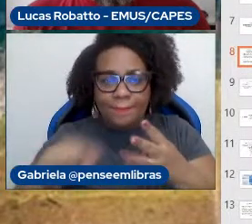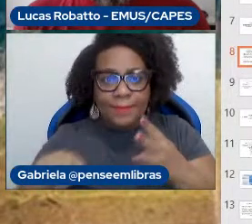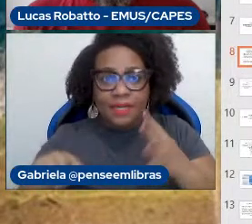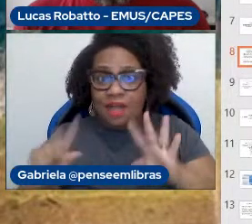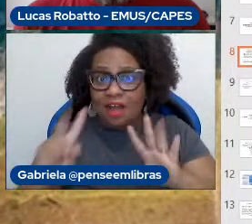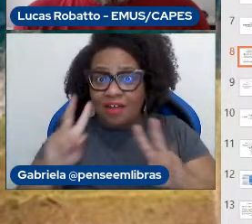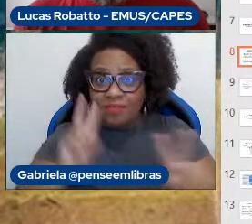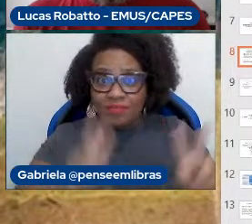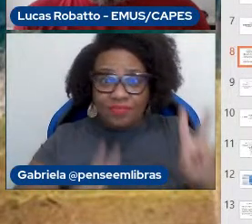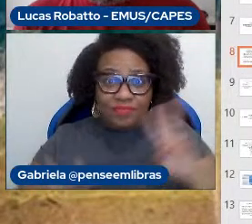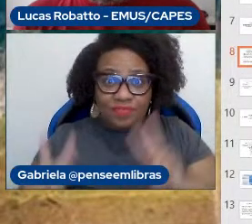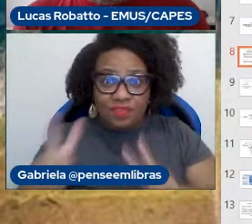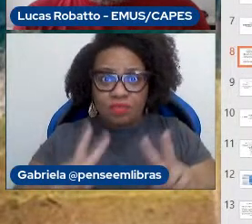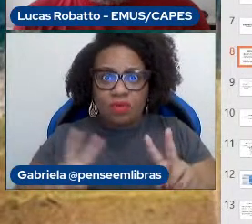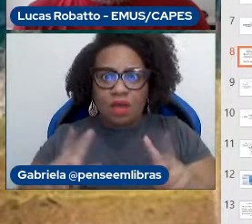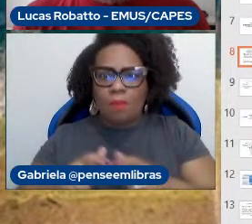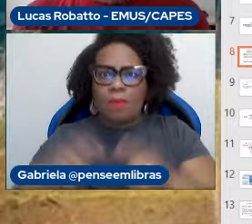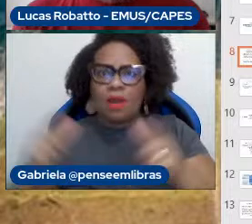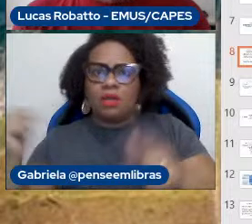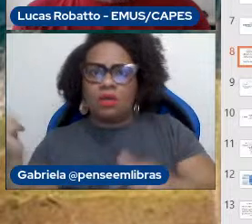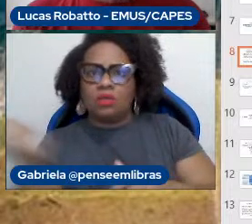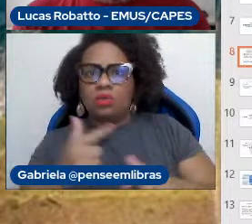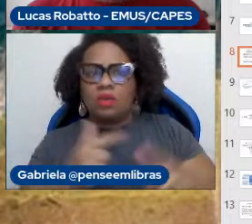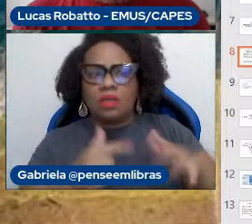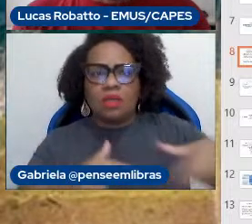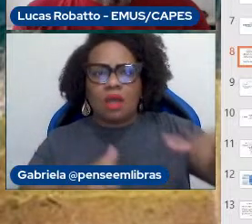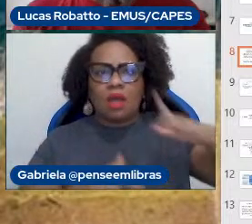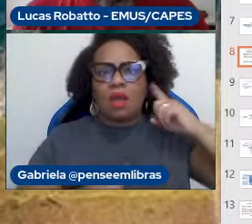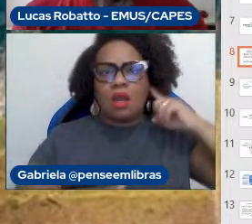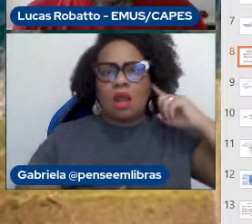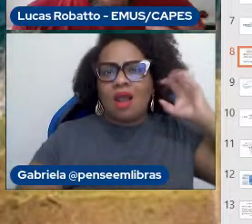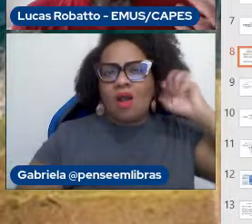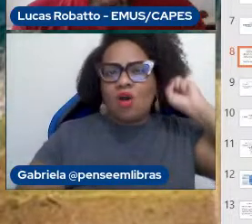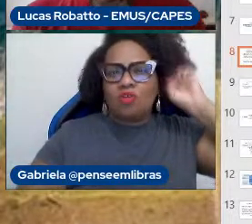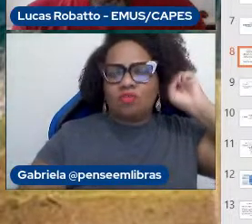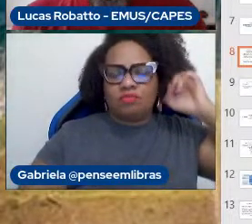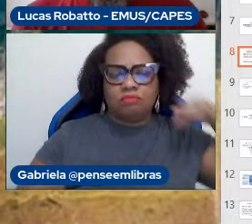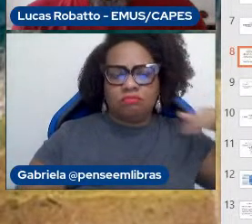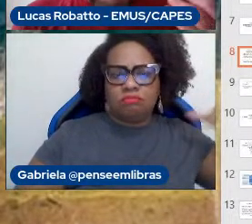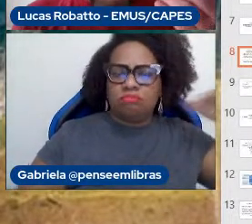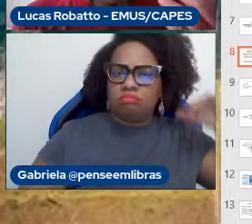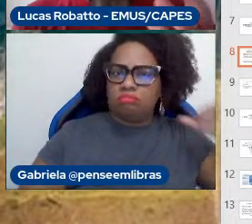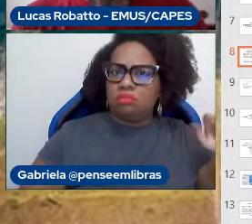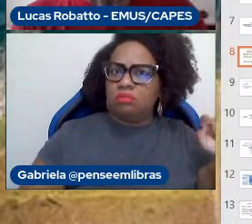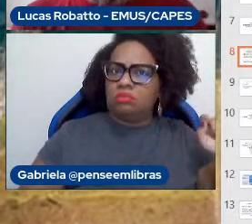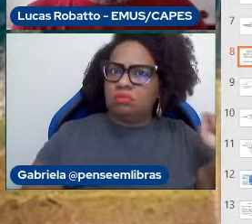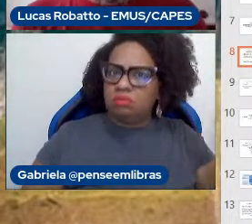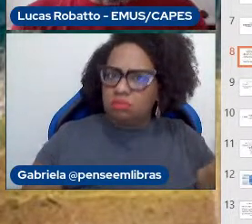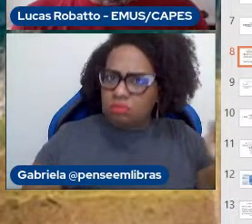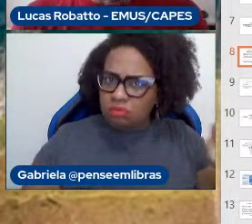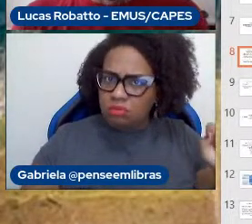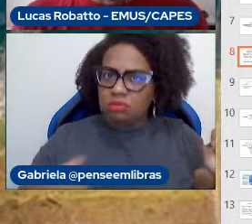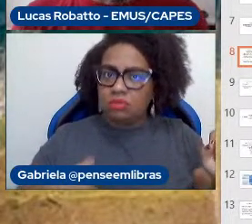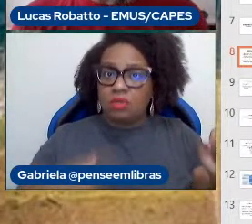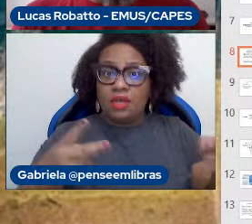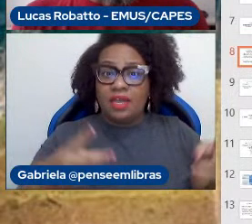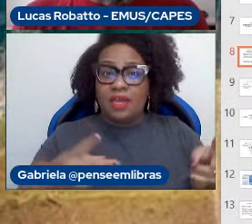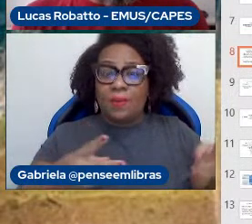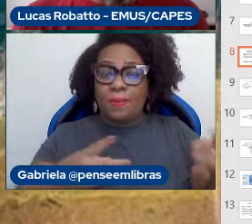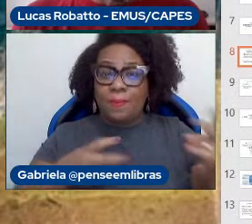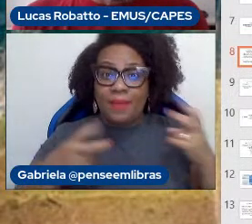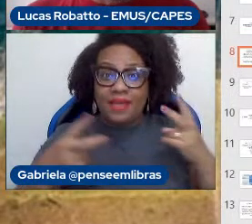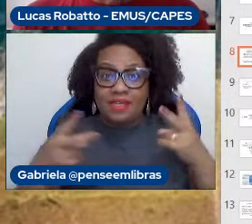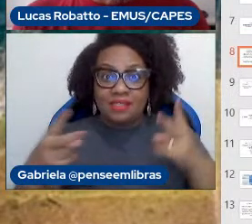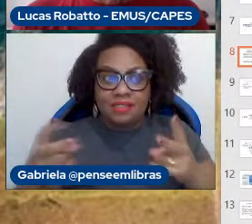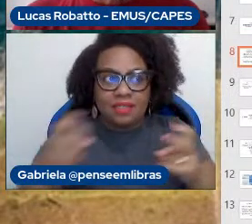maior do que com a parte auditiva. Ou seja, a gente percebe através da visão muito da